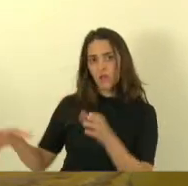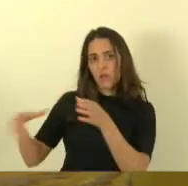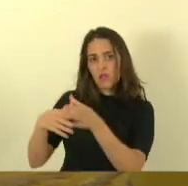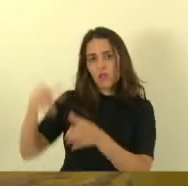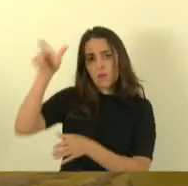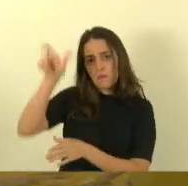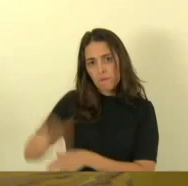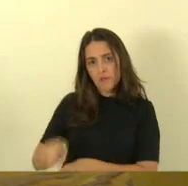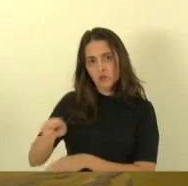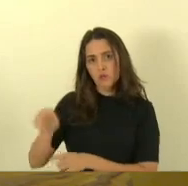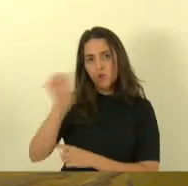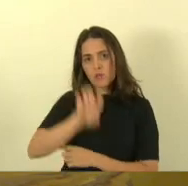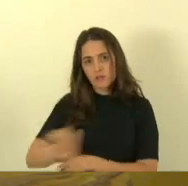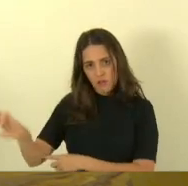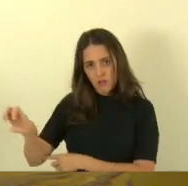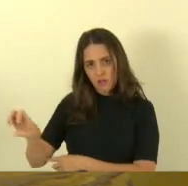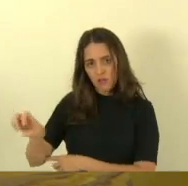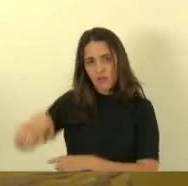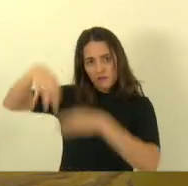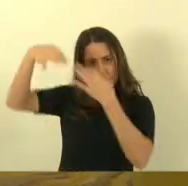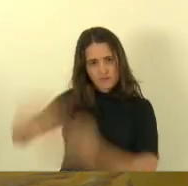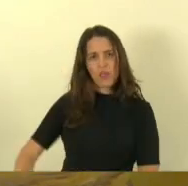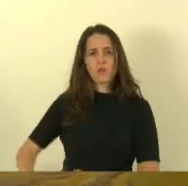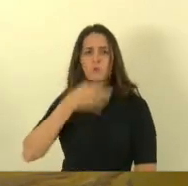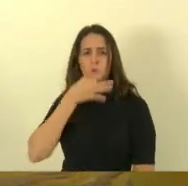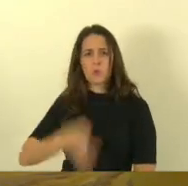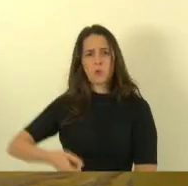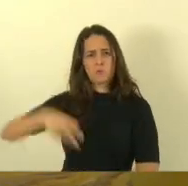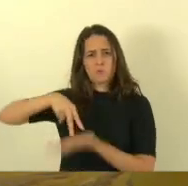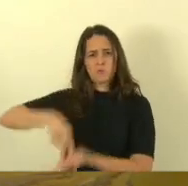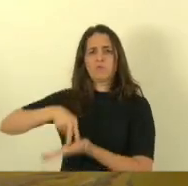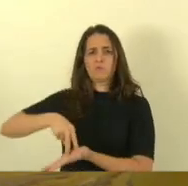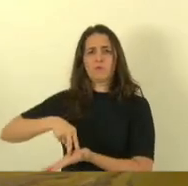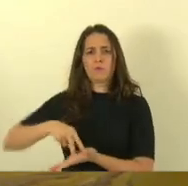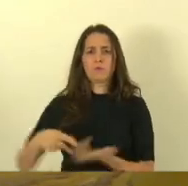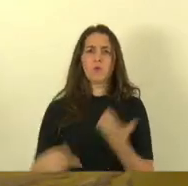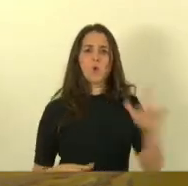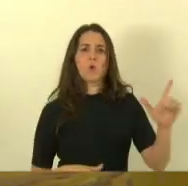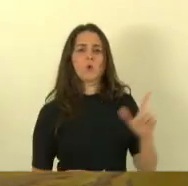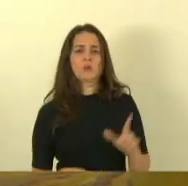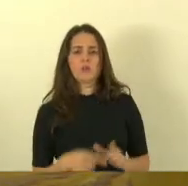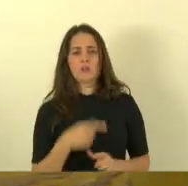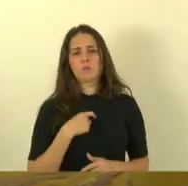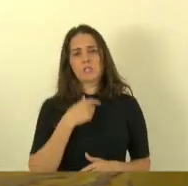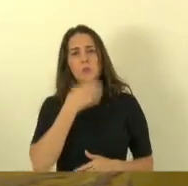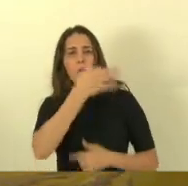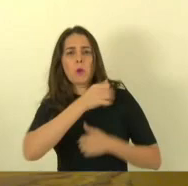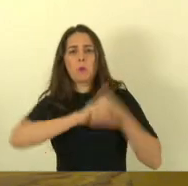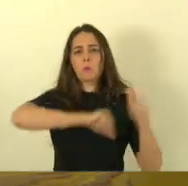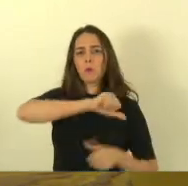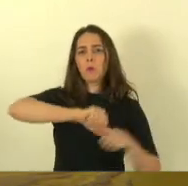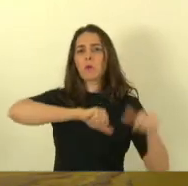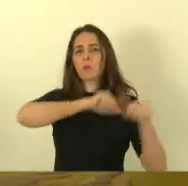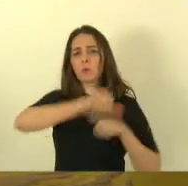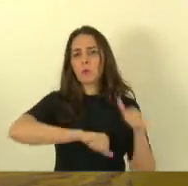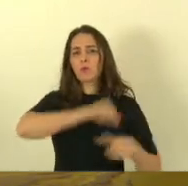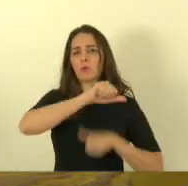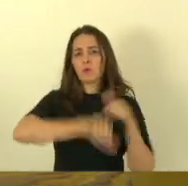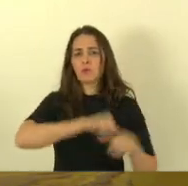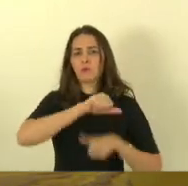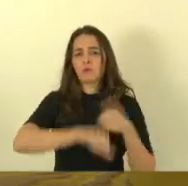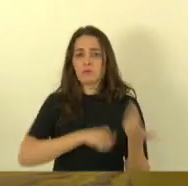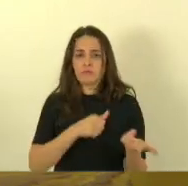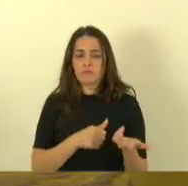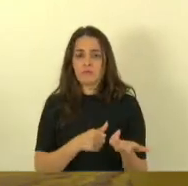do que uma pessoa que se diz de direita sem convicções. Um forte abraço e que Deus abençoe o nosso